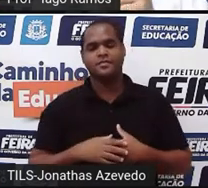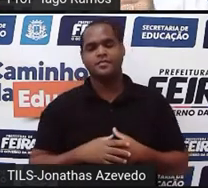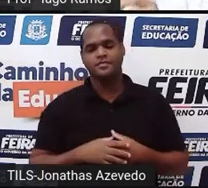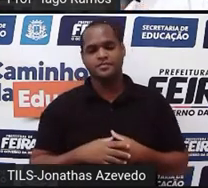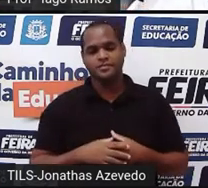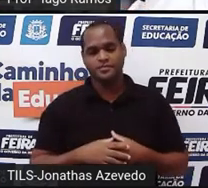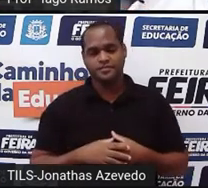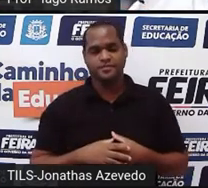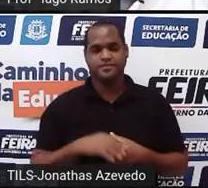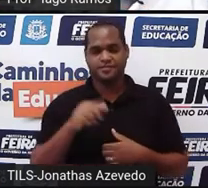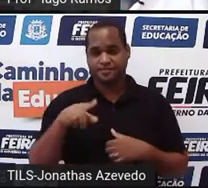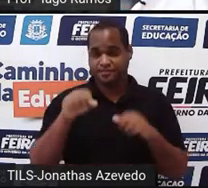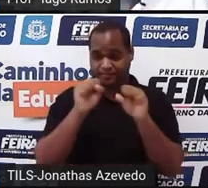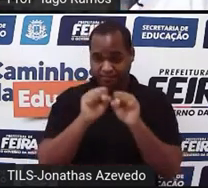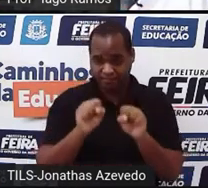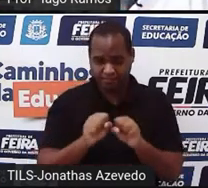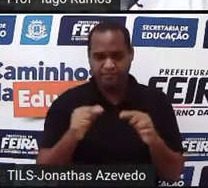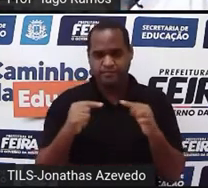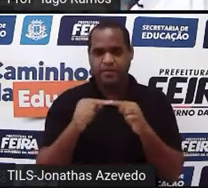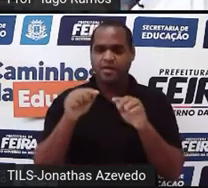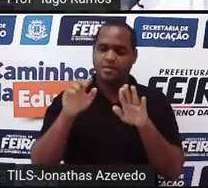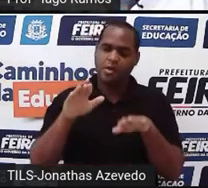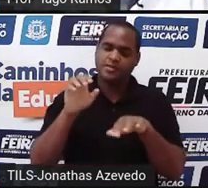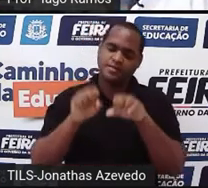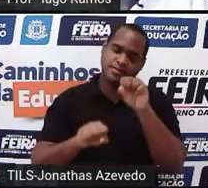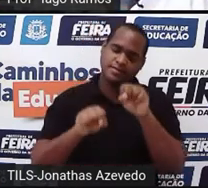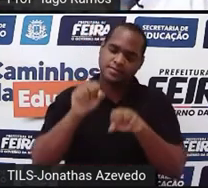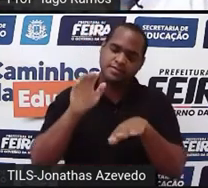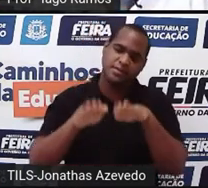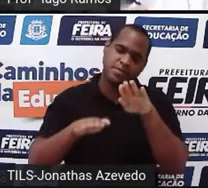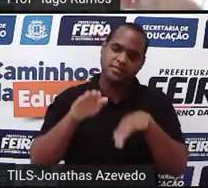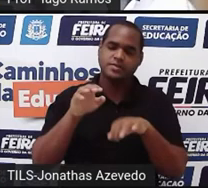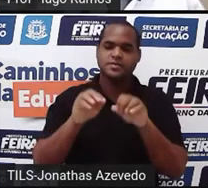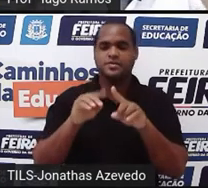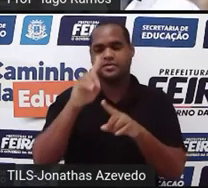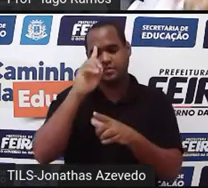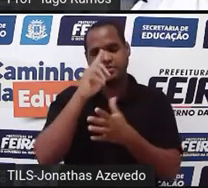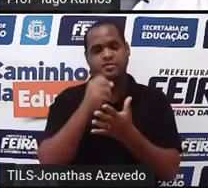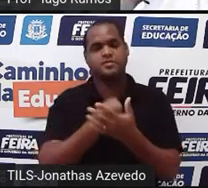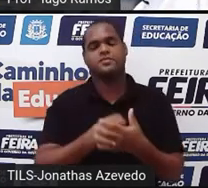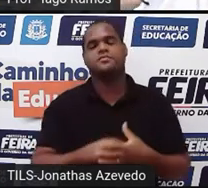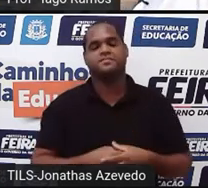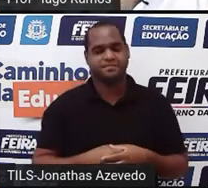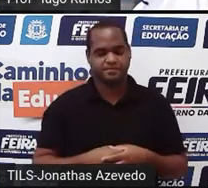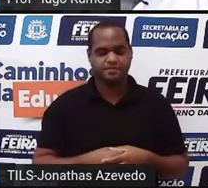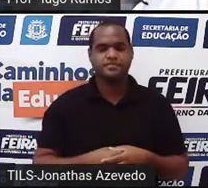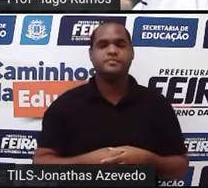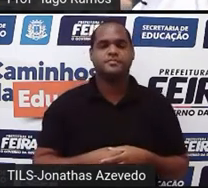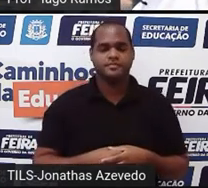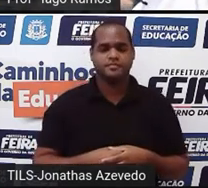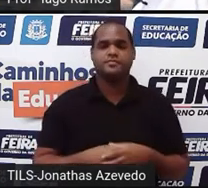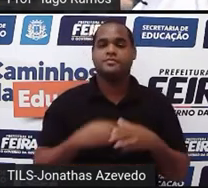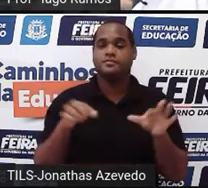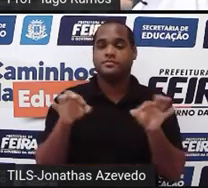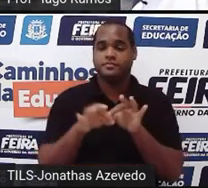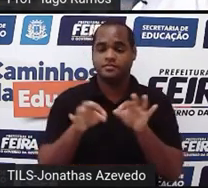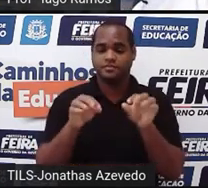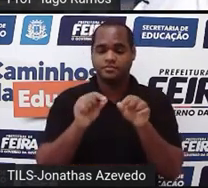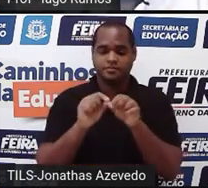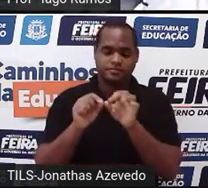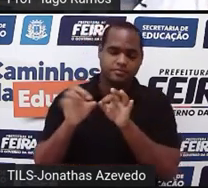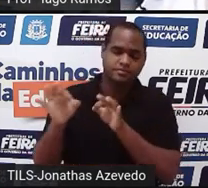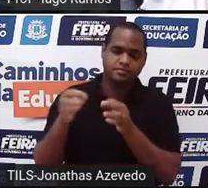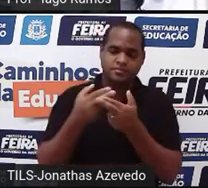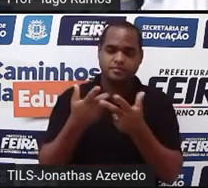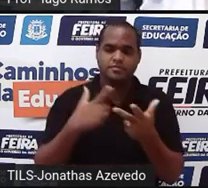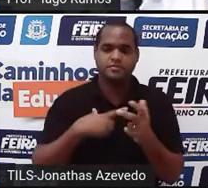Esse sistema é chamado de possível determinado. Tá? Então, esse que a gente acabou de fazer é